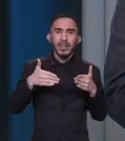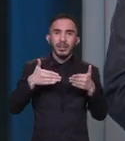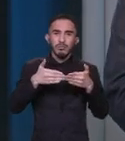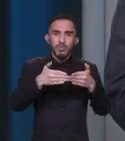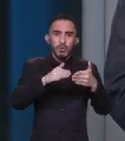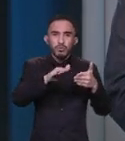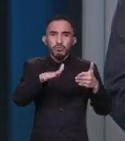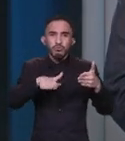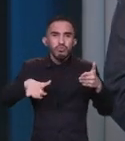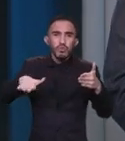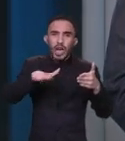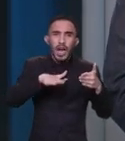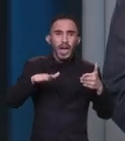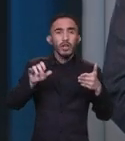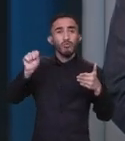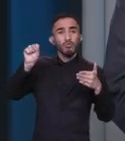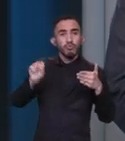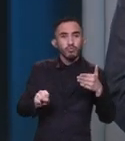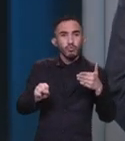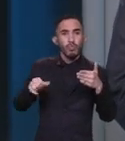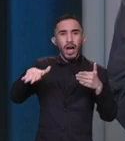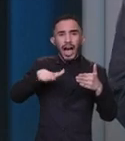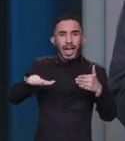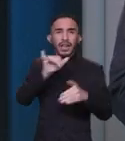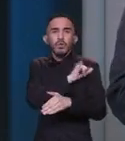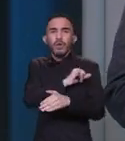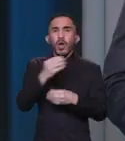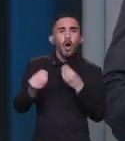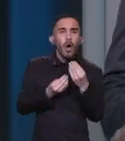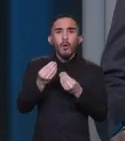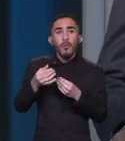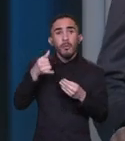naquela área do Sul Fluminense, para combater o desemprego?